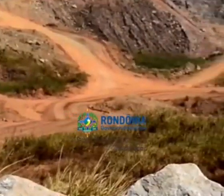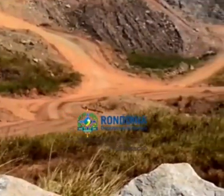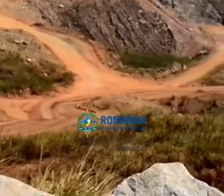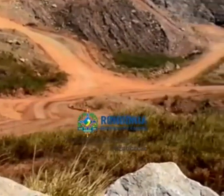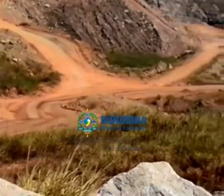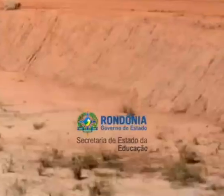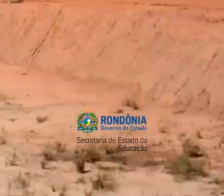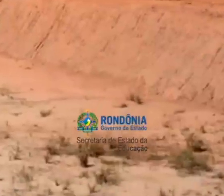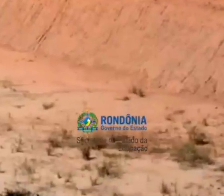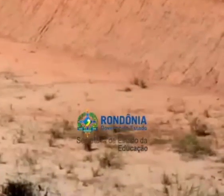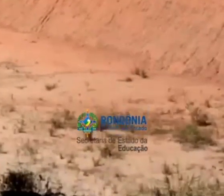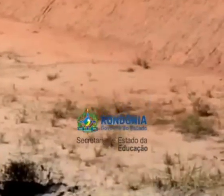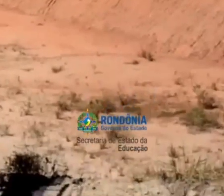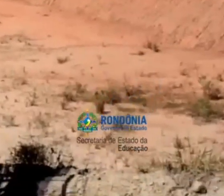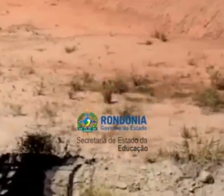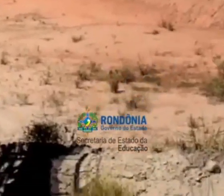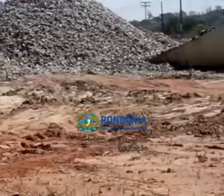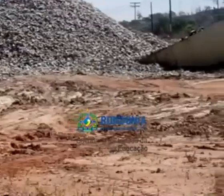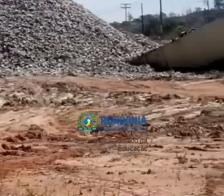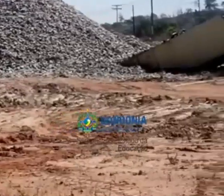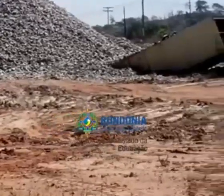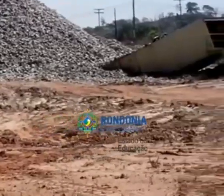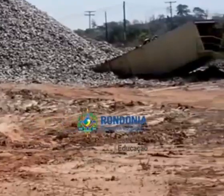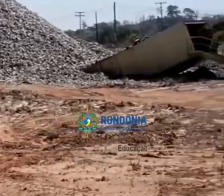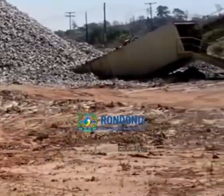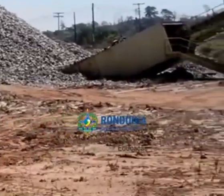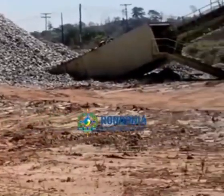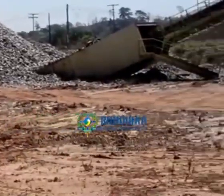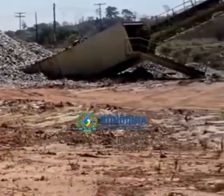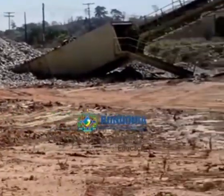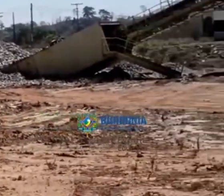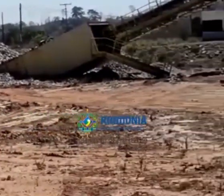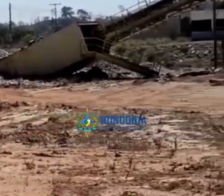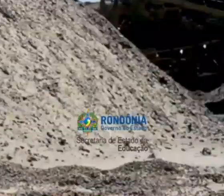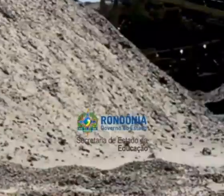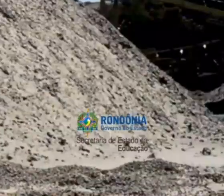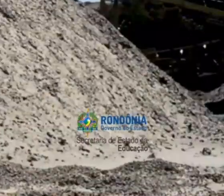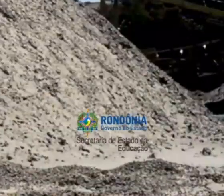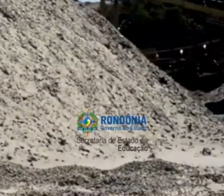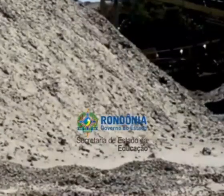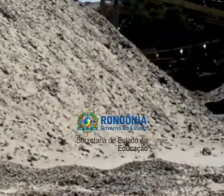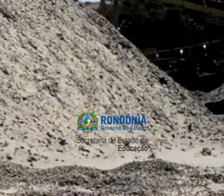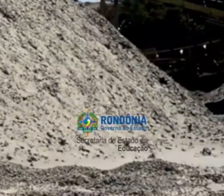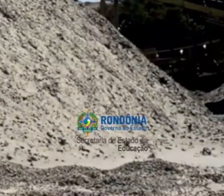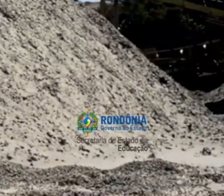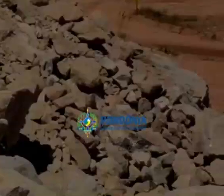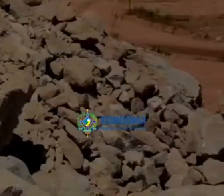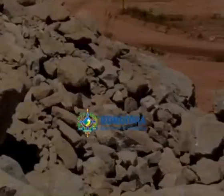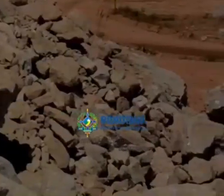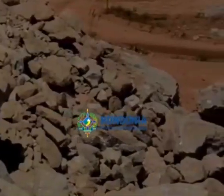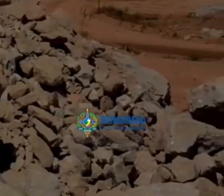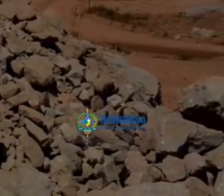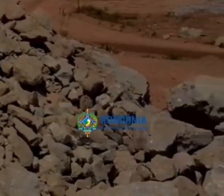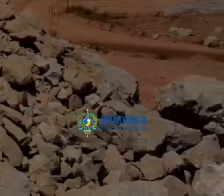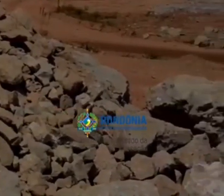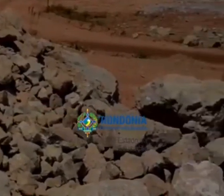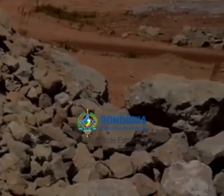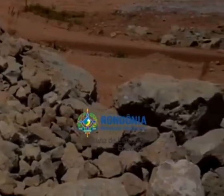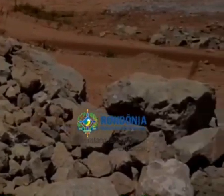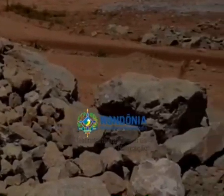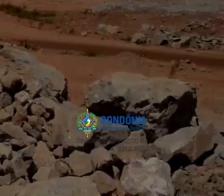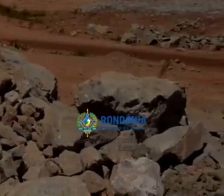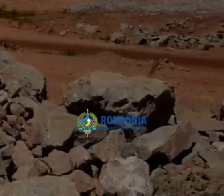Mesmo sendo explorada de forma rudimentar, a caceterita respondia por mais de 50